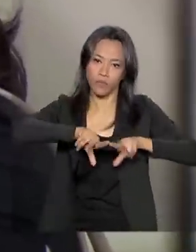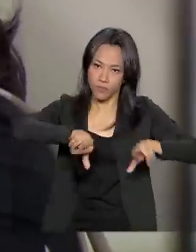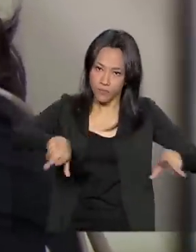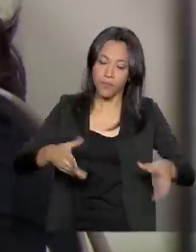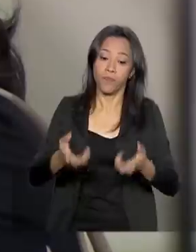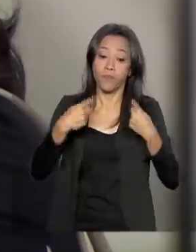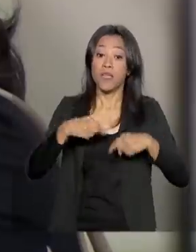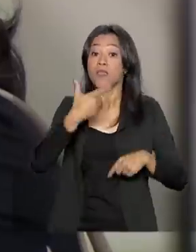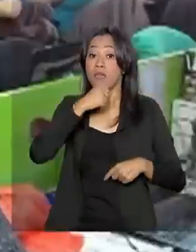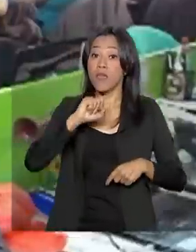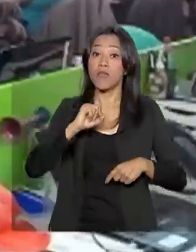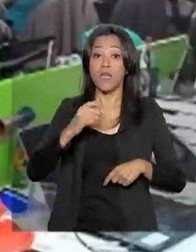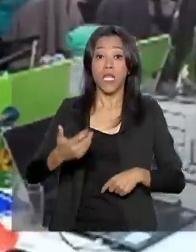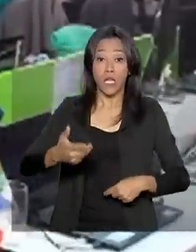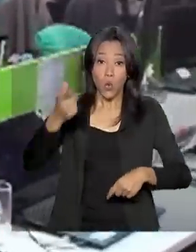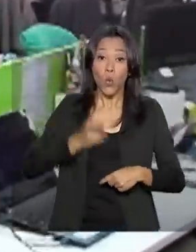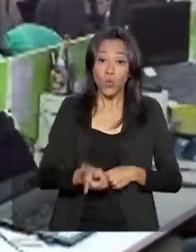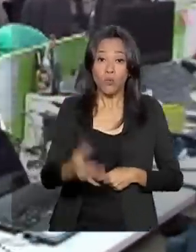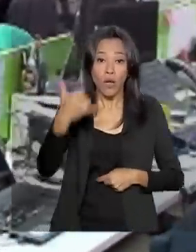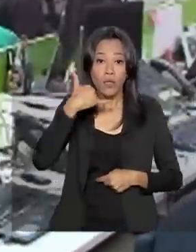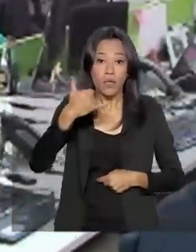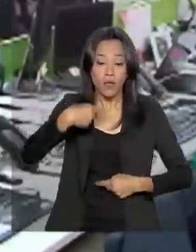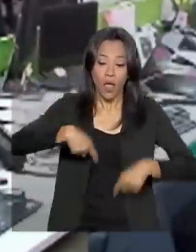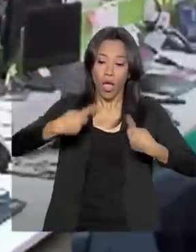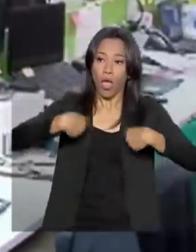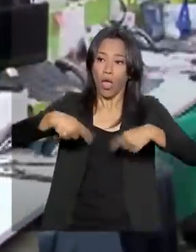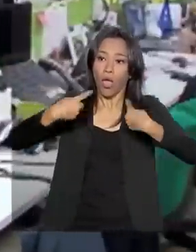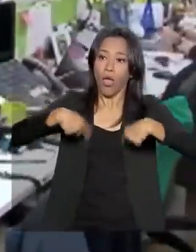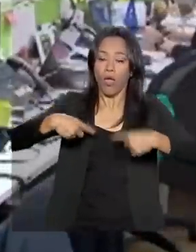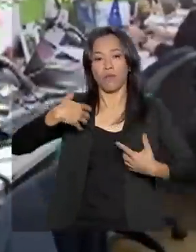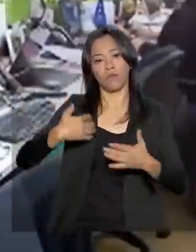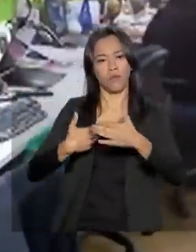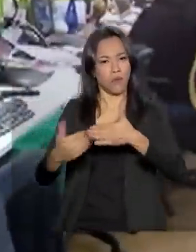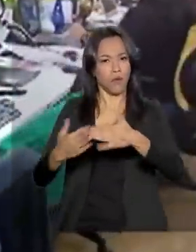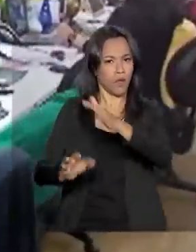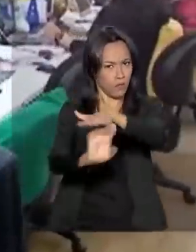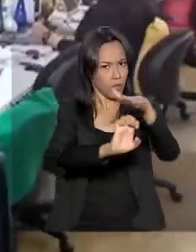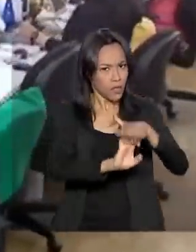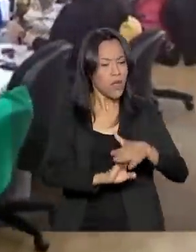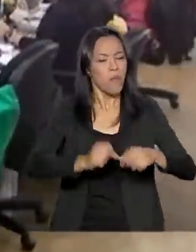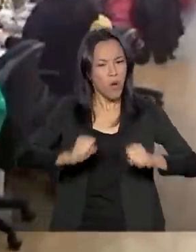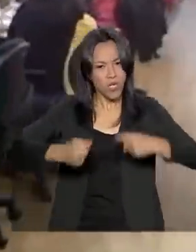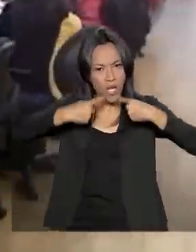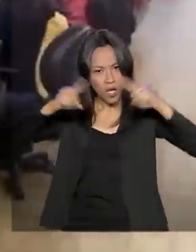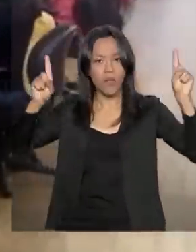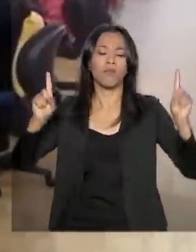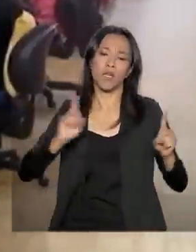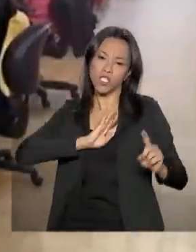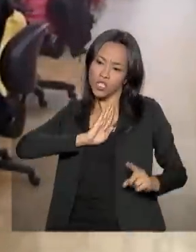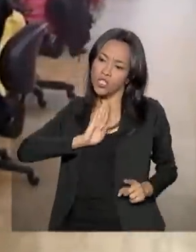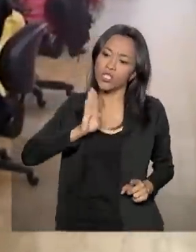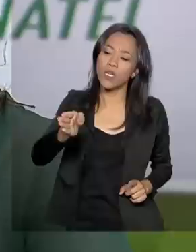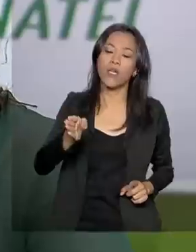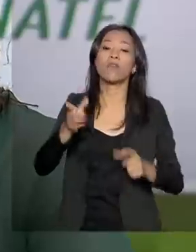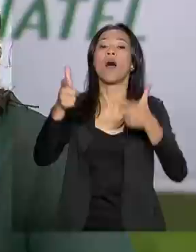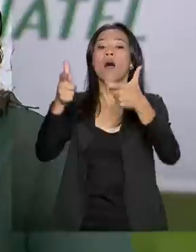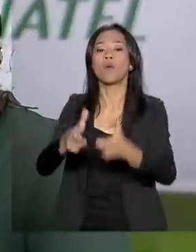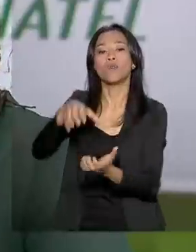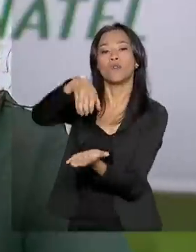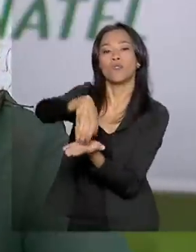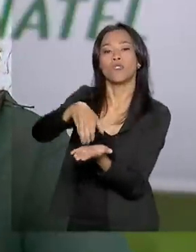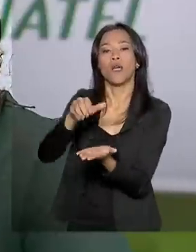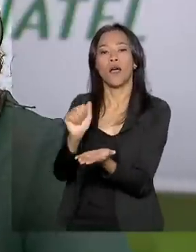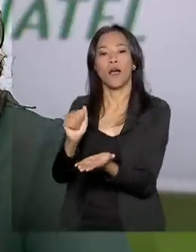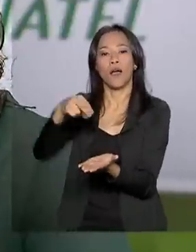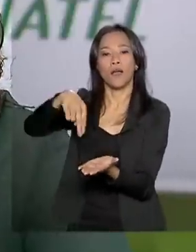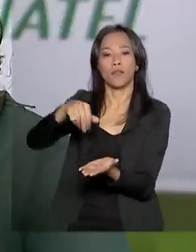que se sentir incomodado por qualquer empresa de telecomunicação pode denunciar diretamente a Anatel. As multas da